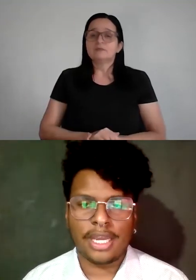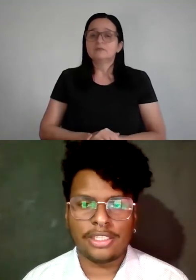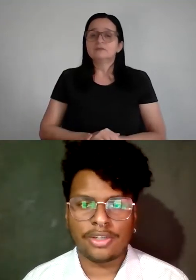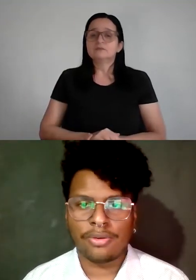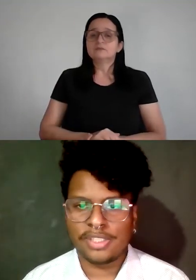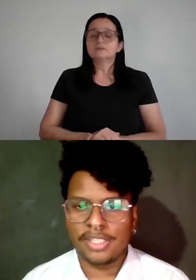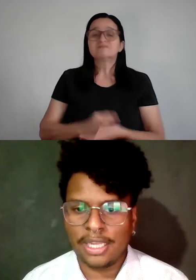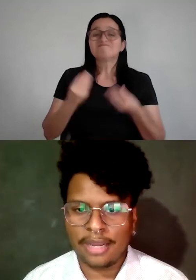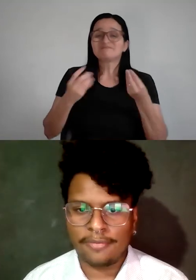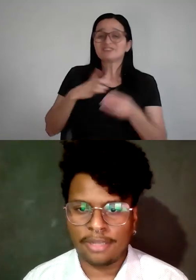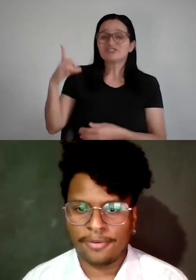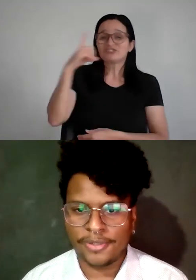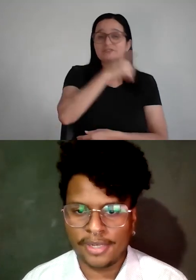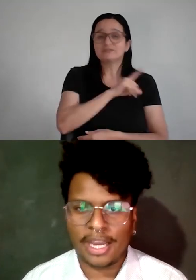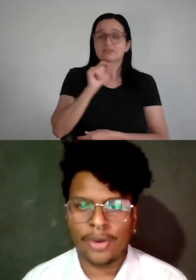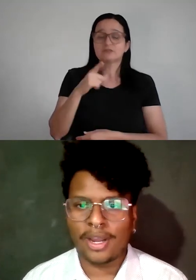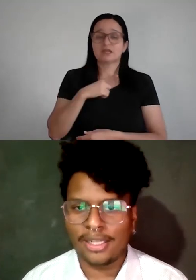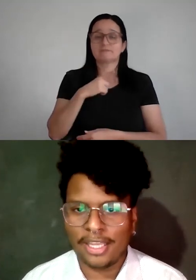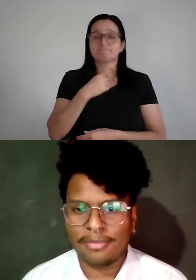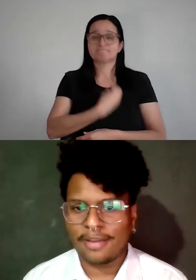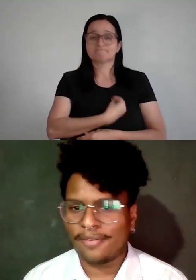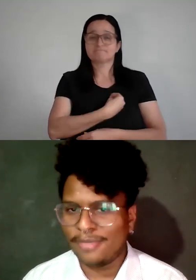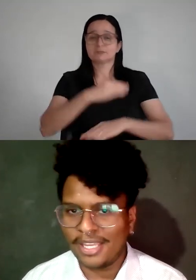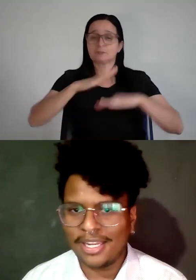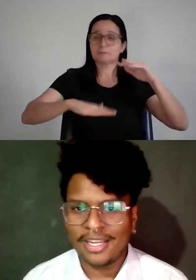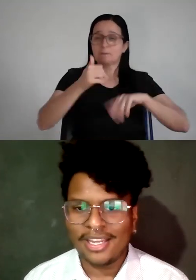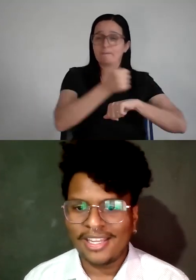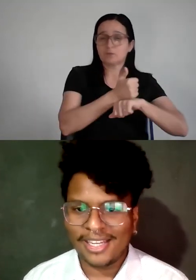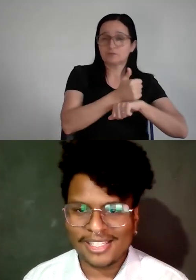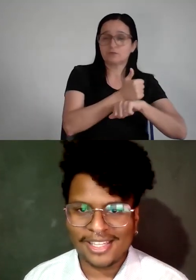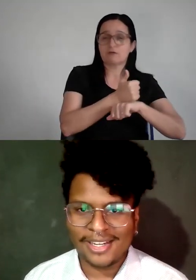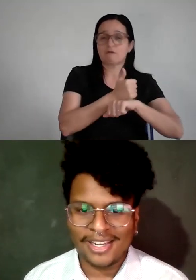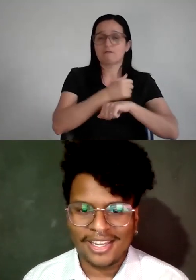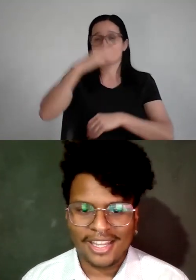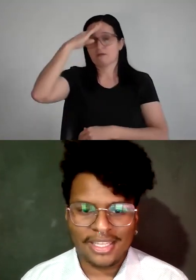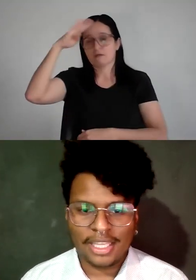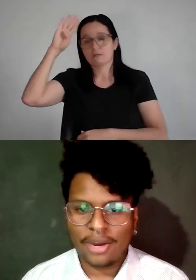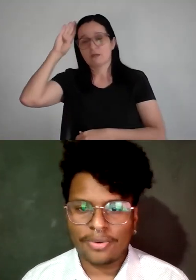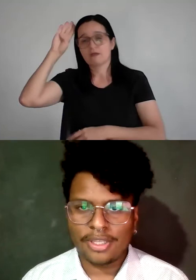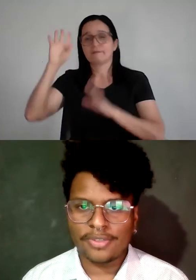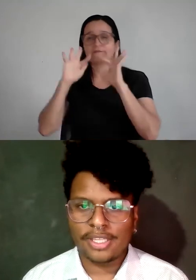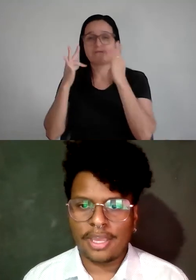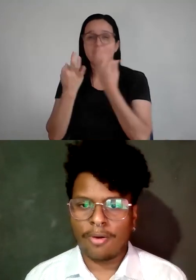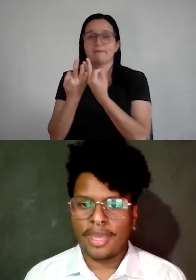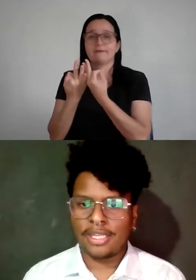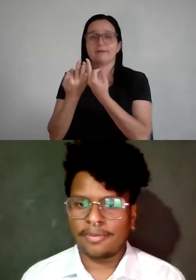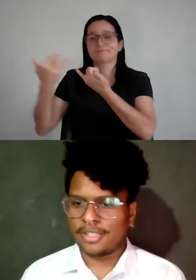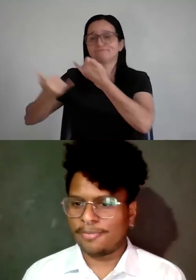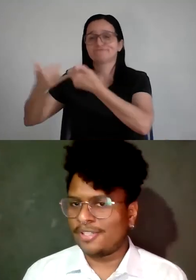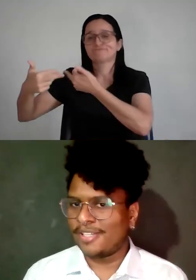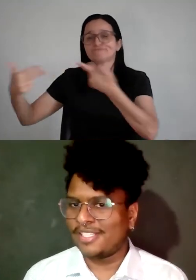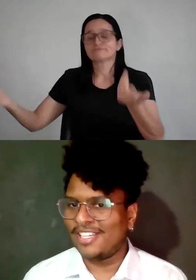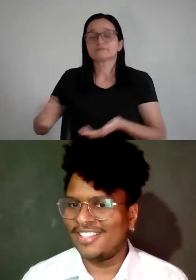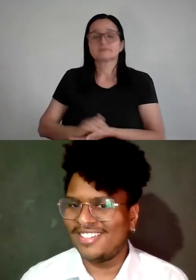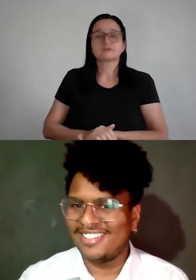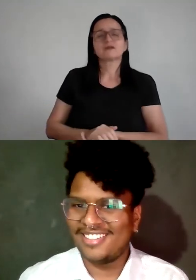dificuldade de conciliar a vida profissional, acadêmica, família e lazer. Tem algo que você recomenda pra